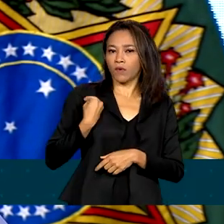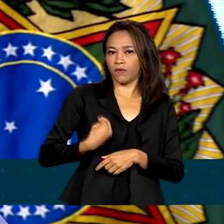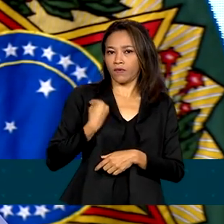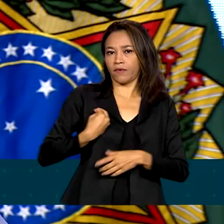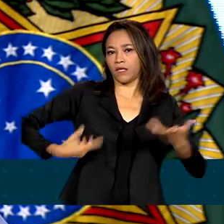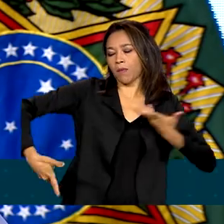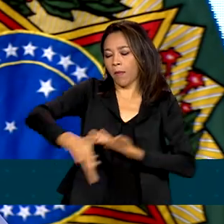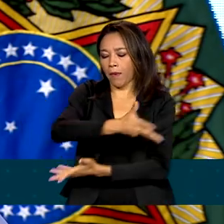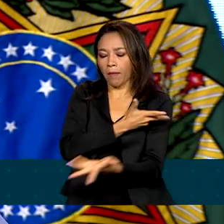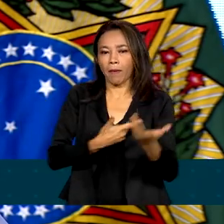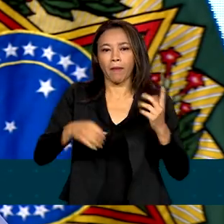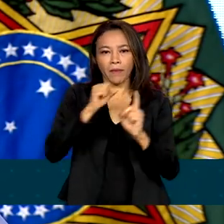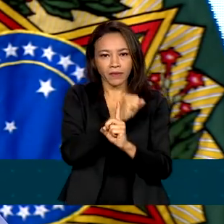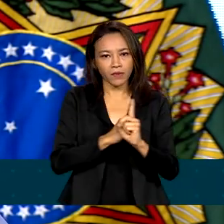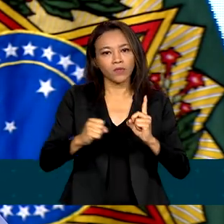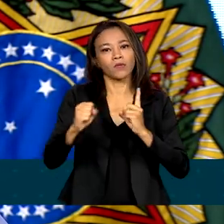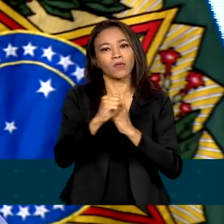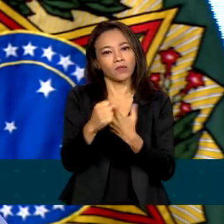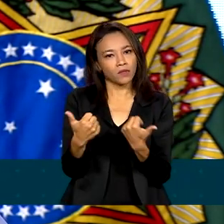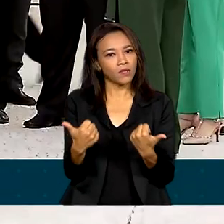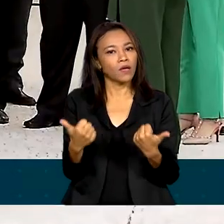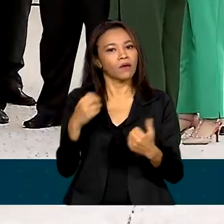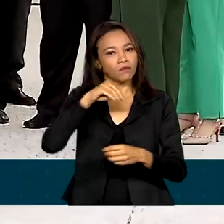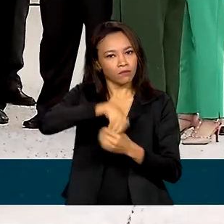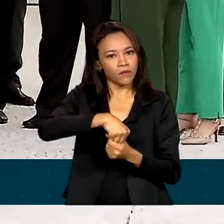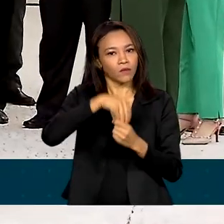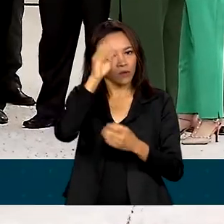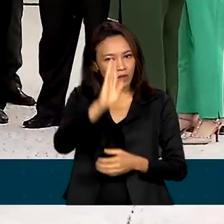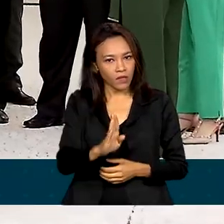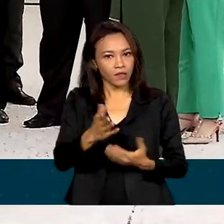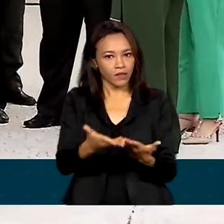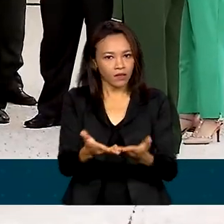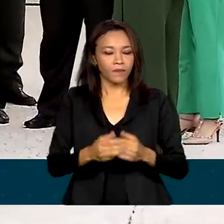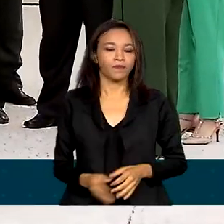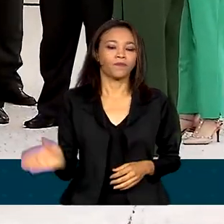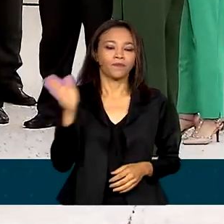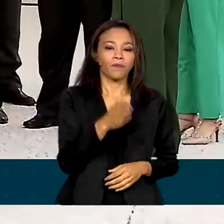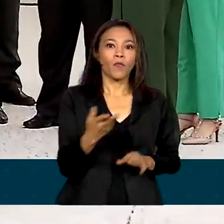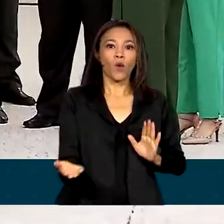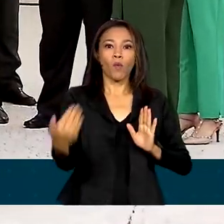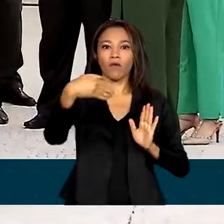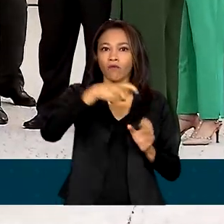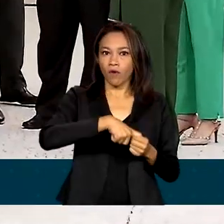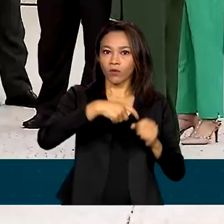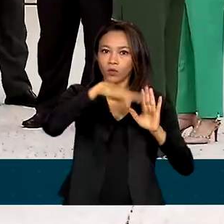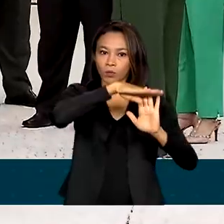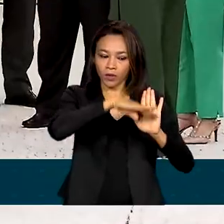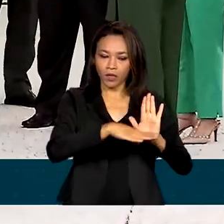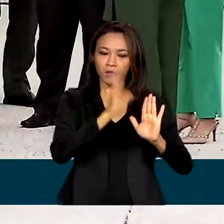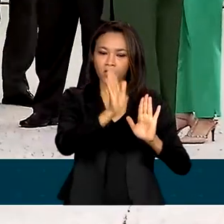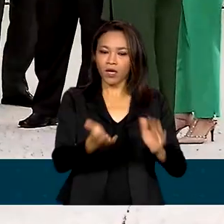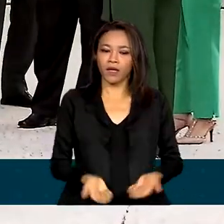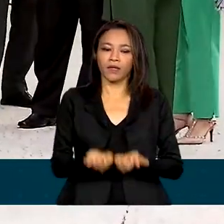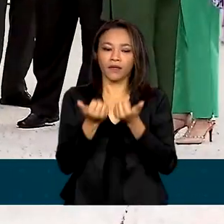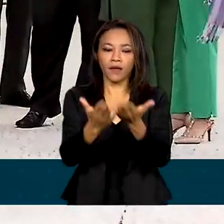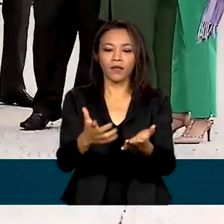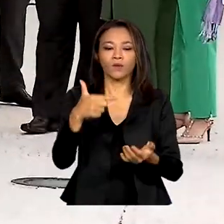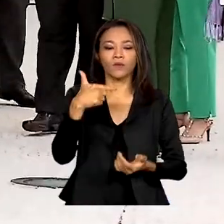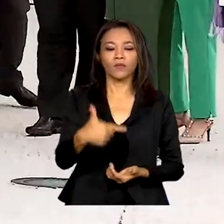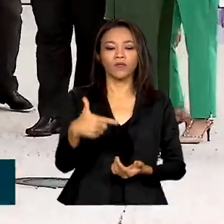tranquila na sociedade brasileira. Com a retomada do PRONASSE, já foram entregues 270